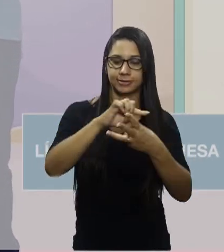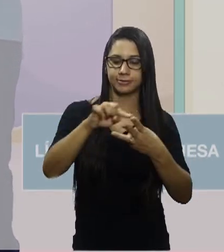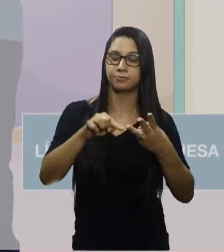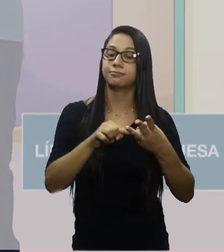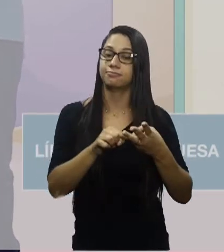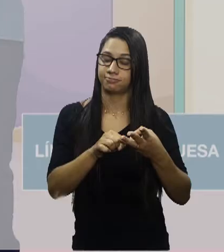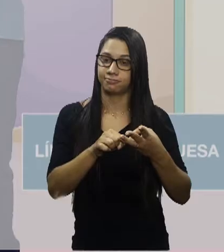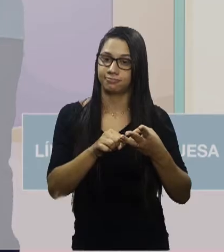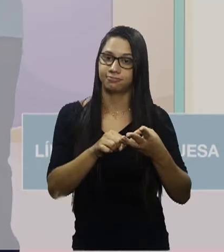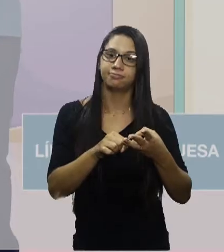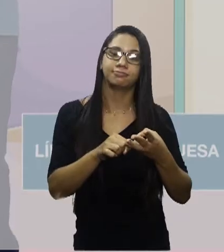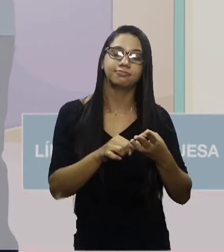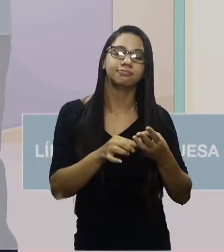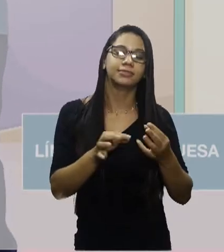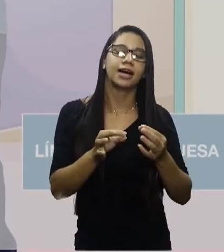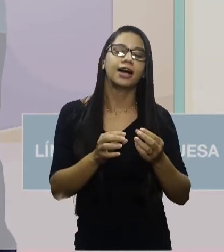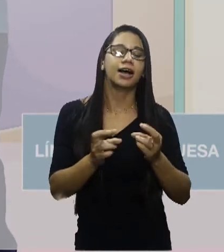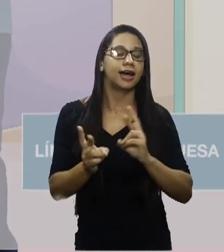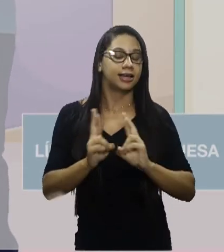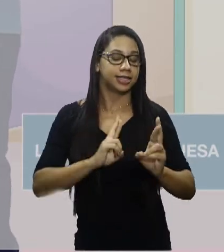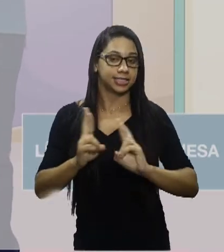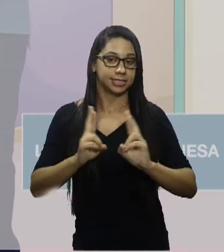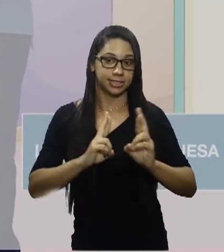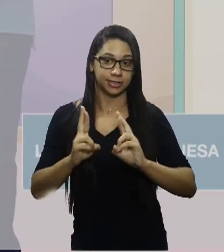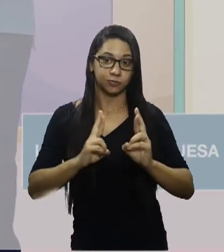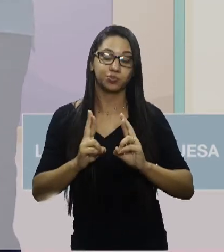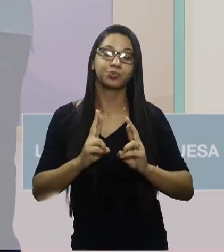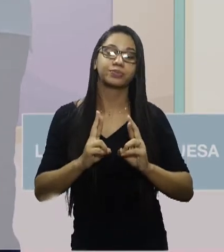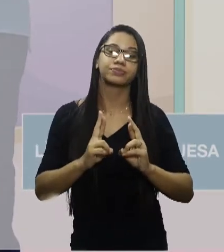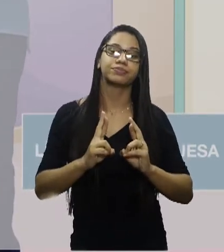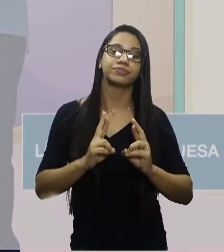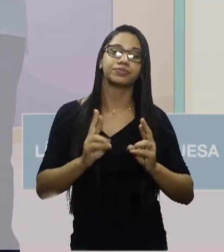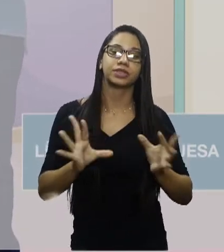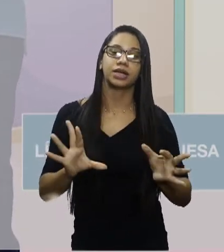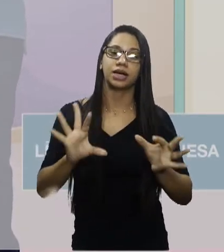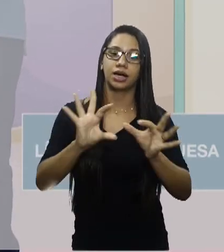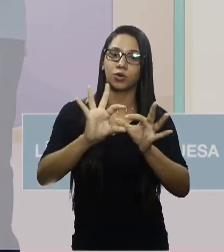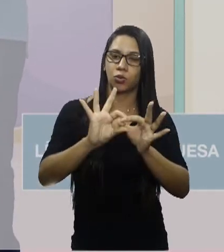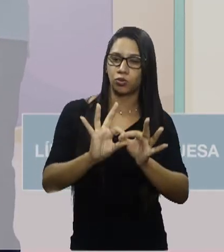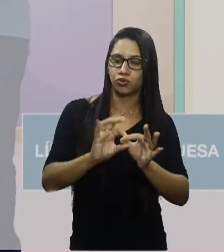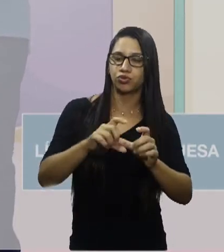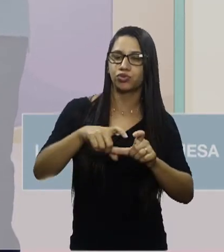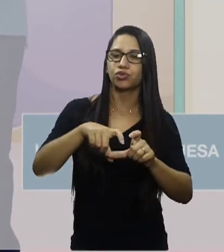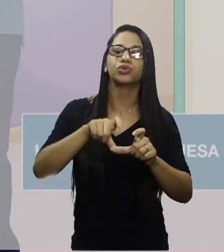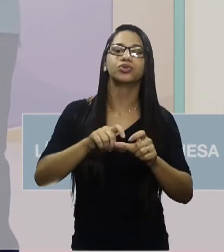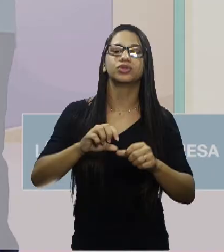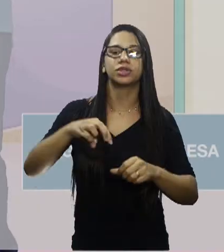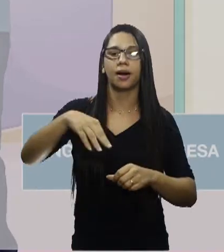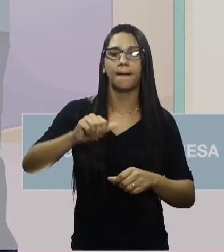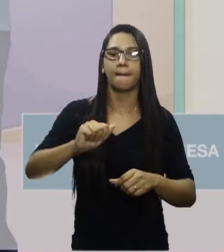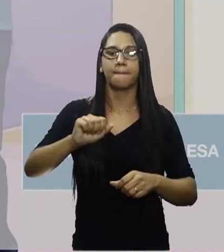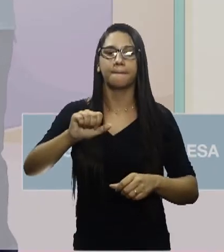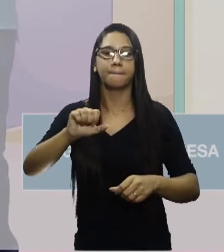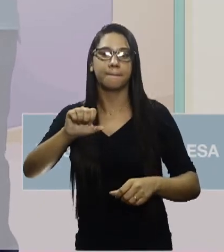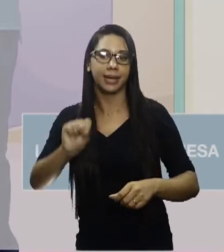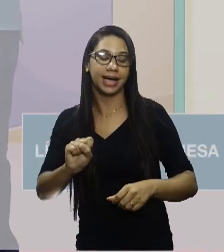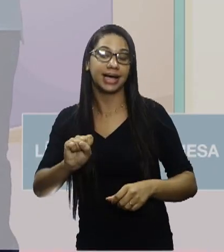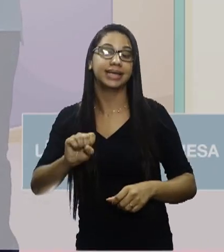aí, relacionadas a partir das conjunções coordenativas, mas e e.